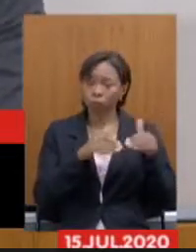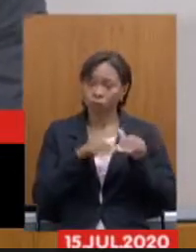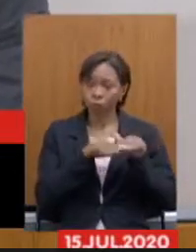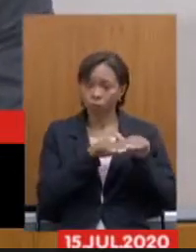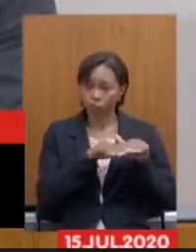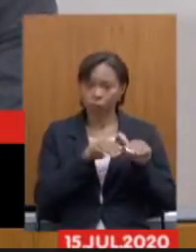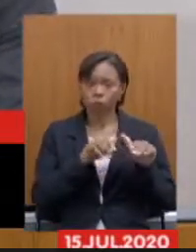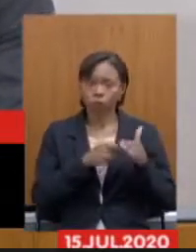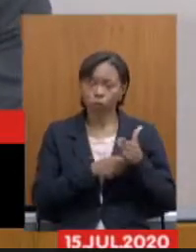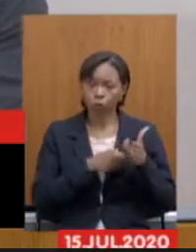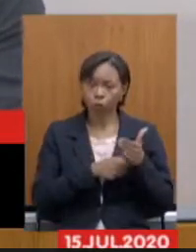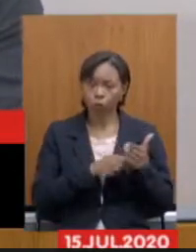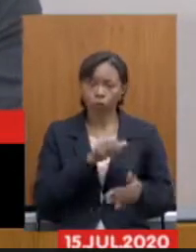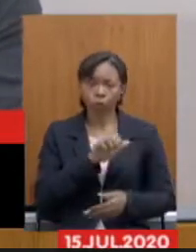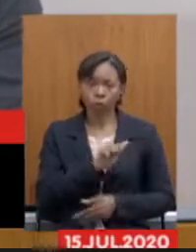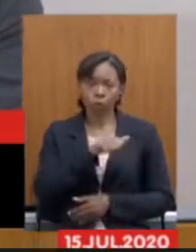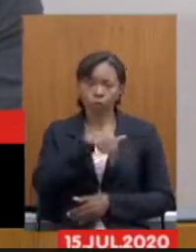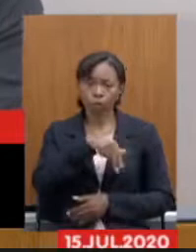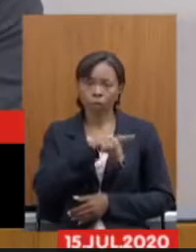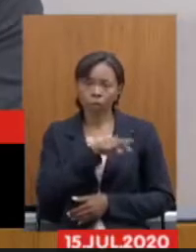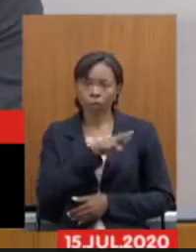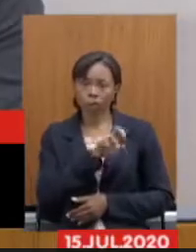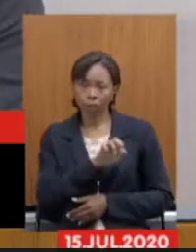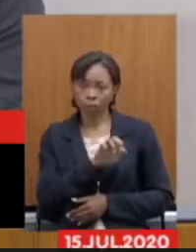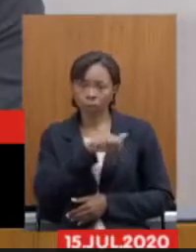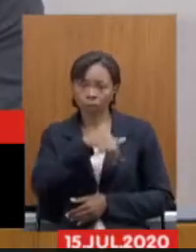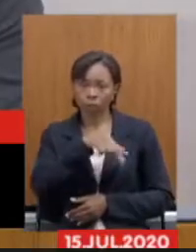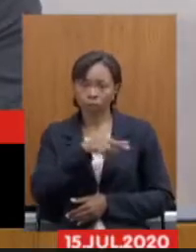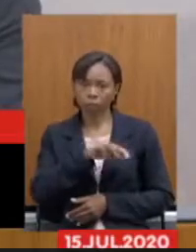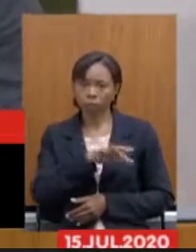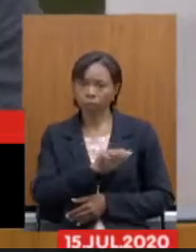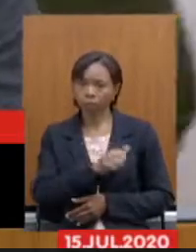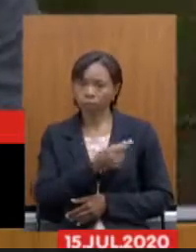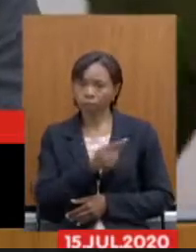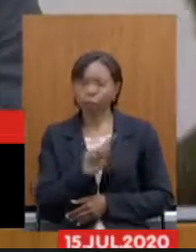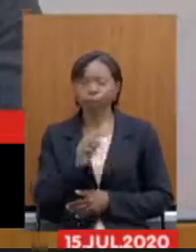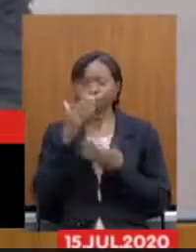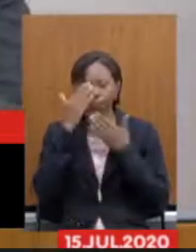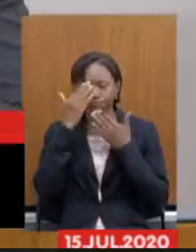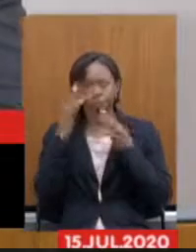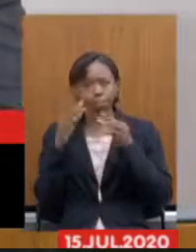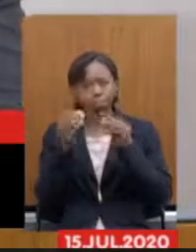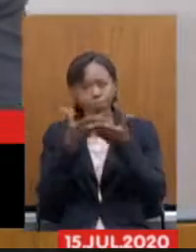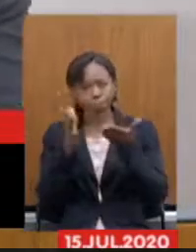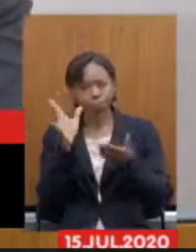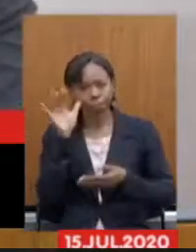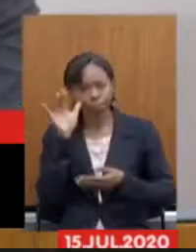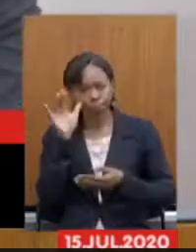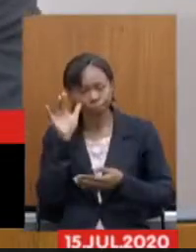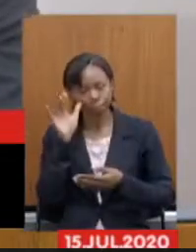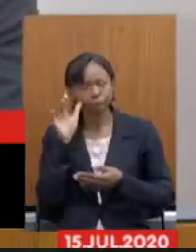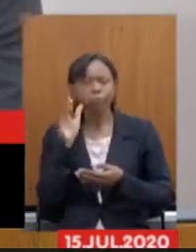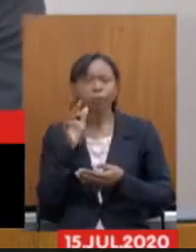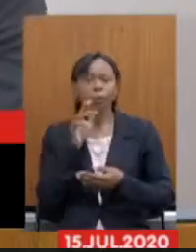Agradecemos também a todas e todos que acompanham este seminário ao vivo pela TV Assembleia e pelo portal da Assembleia.